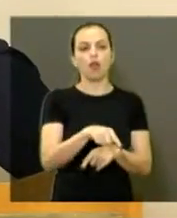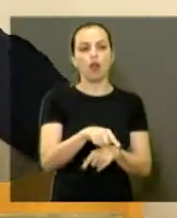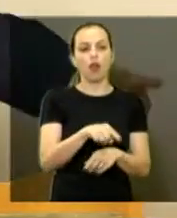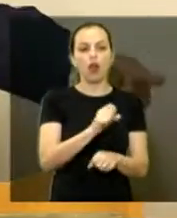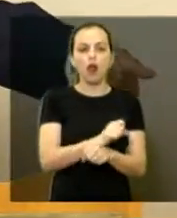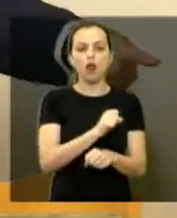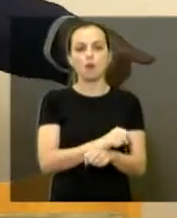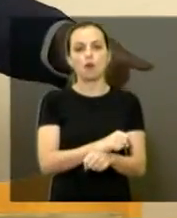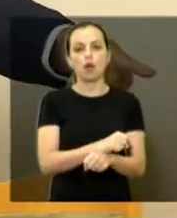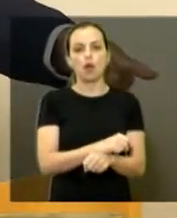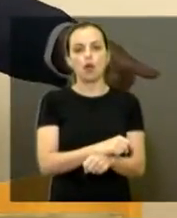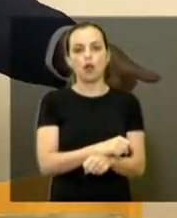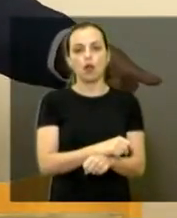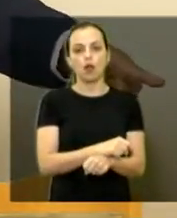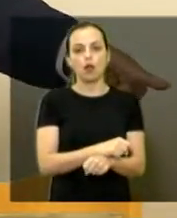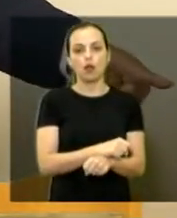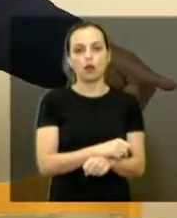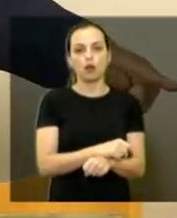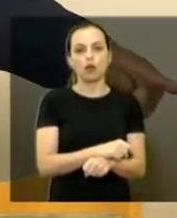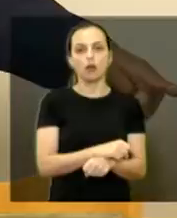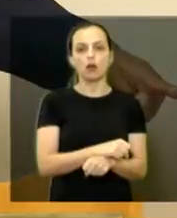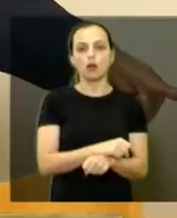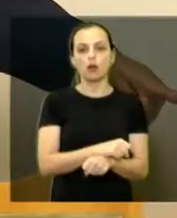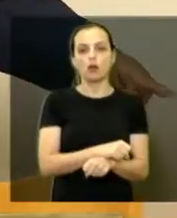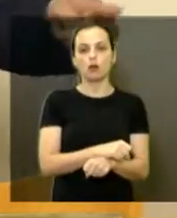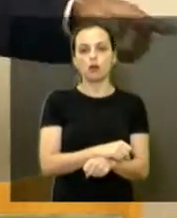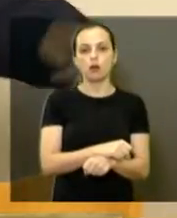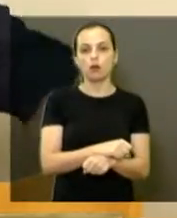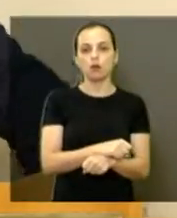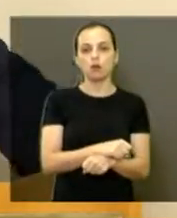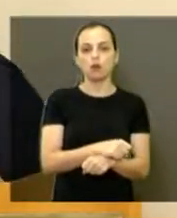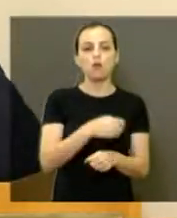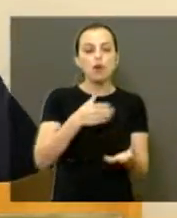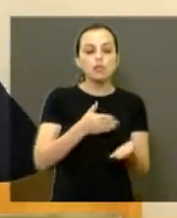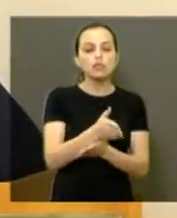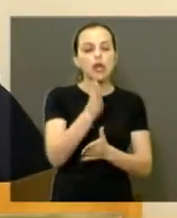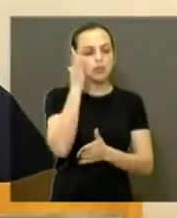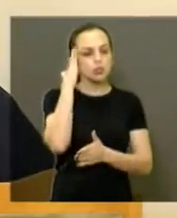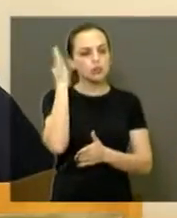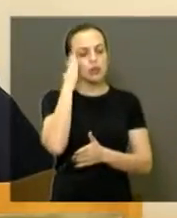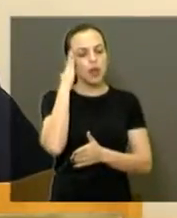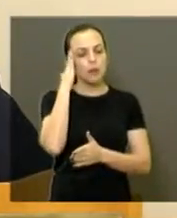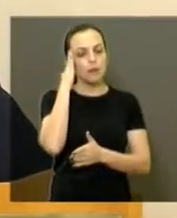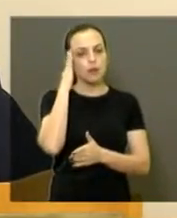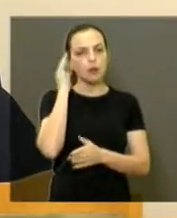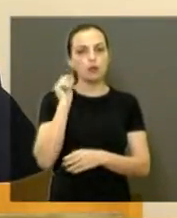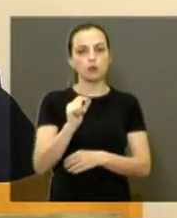daquelas telhas. Estou mentindo, vereador, Jeffs da farmácia? O senhor foi na unidade, o senhor sabe o que eu estou falando.